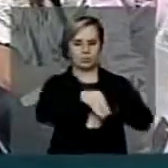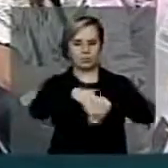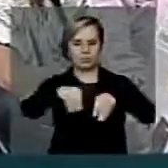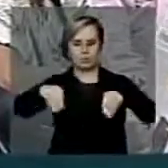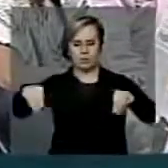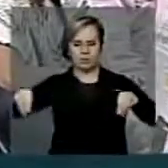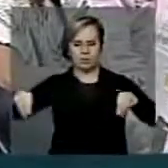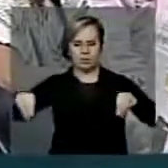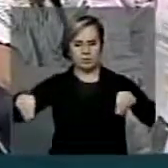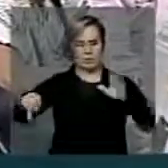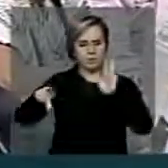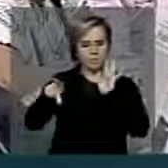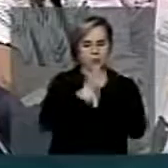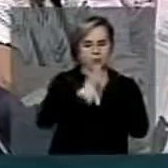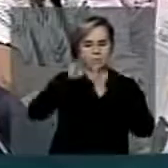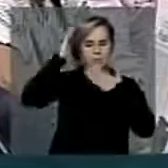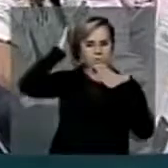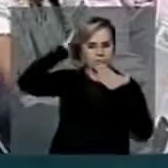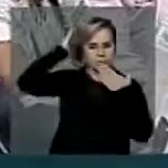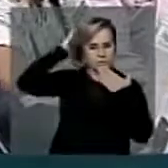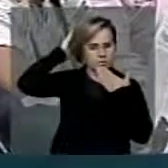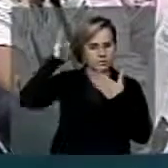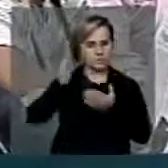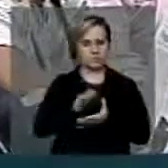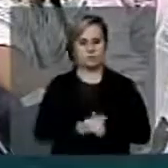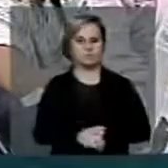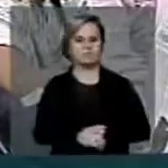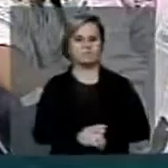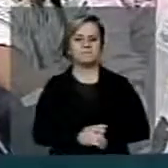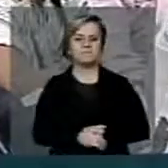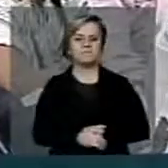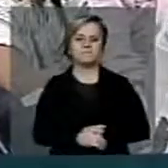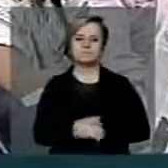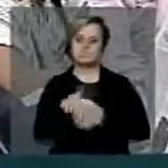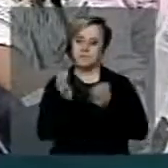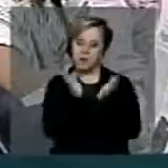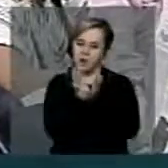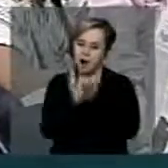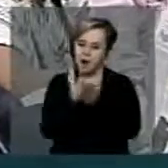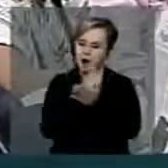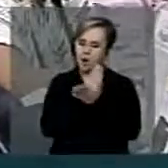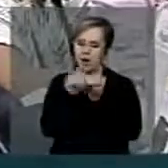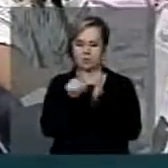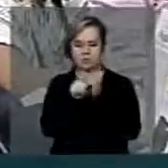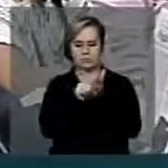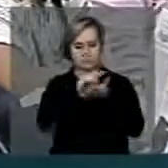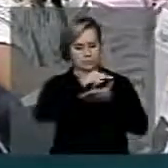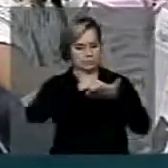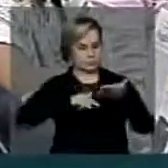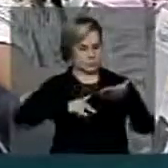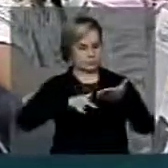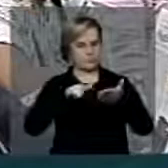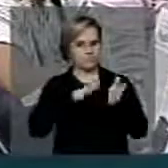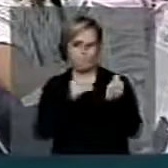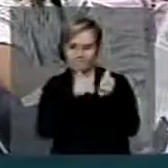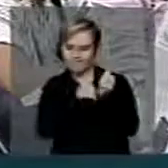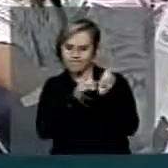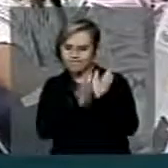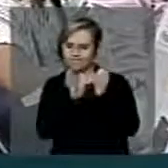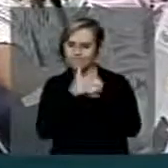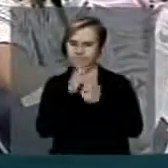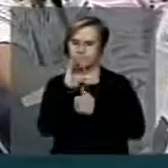pertencentes aos índios. Parte desses documentos, muitos deles de caráter confidencial,